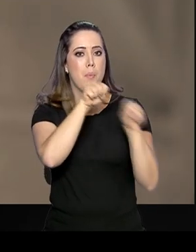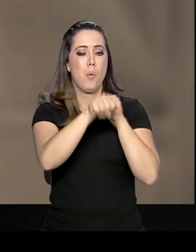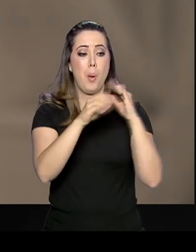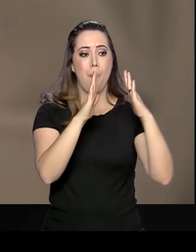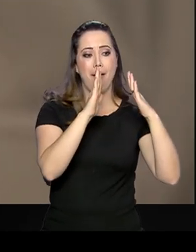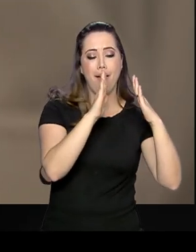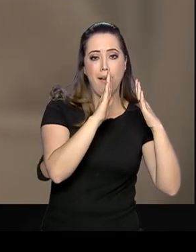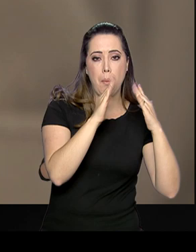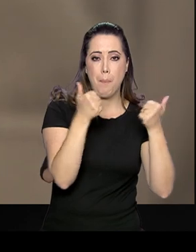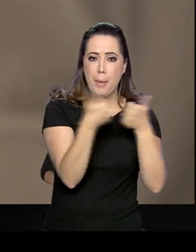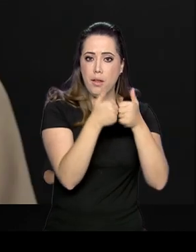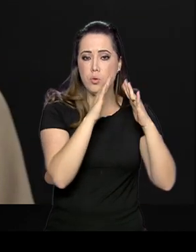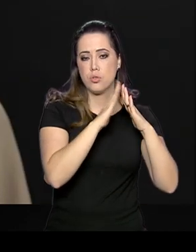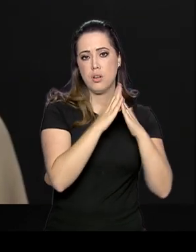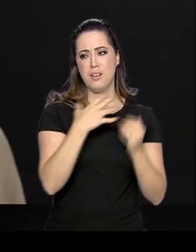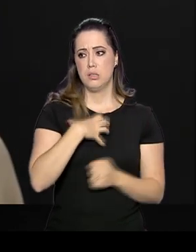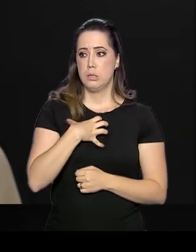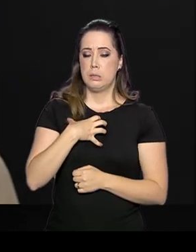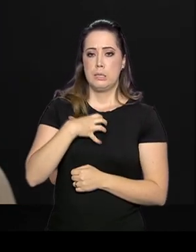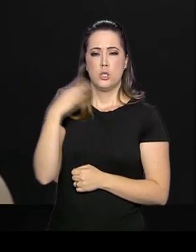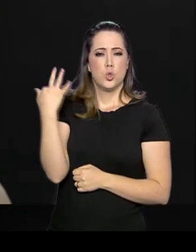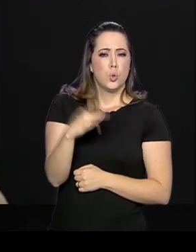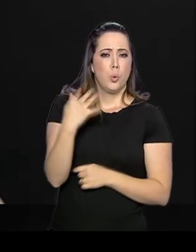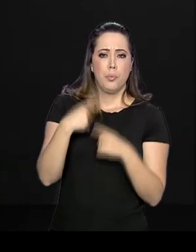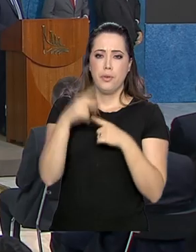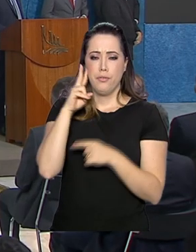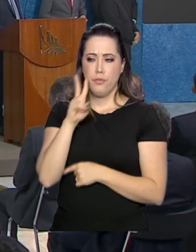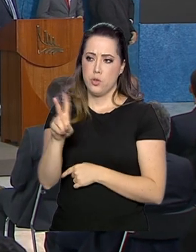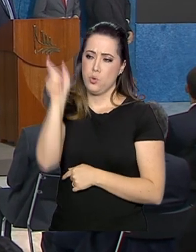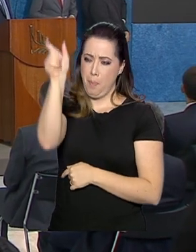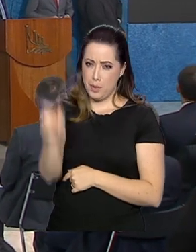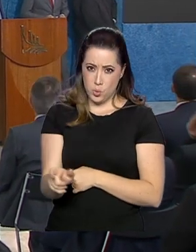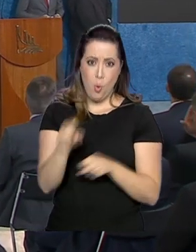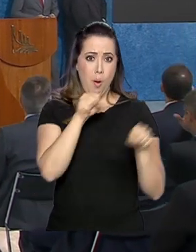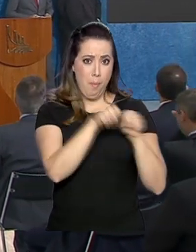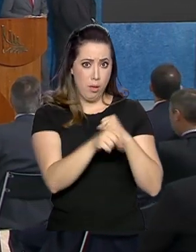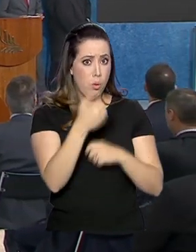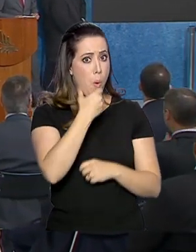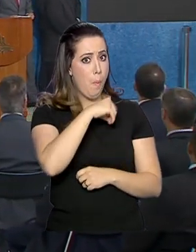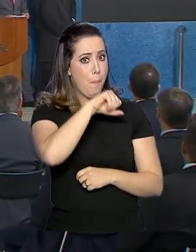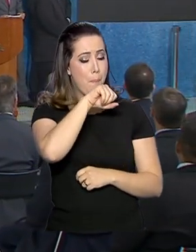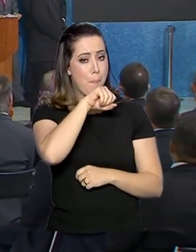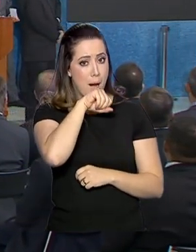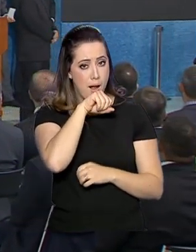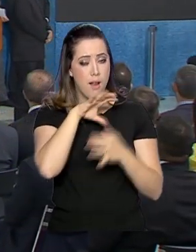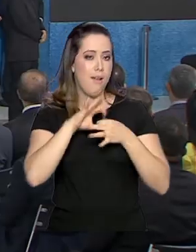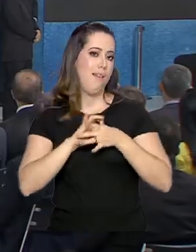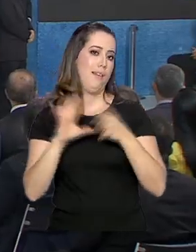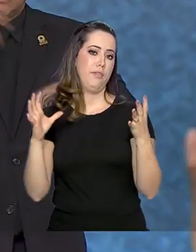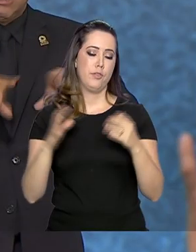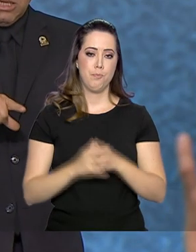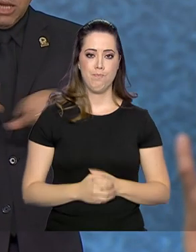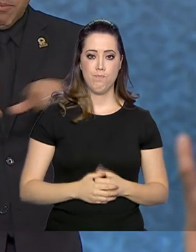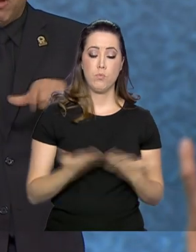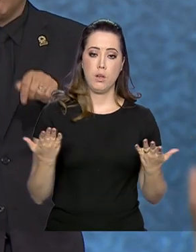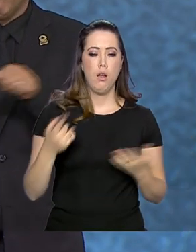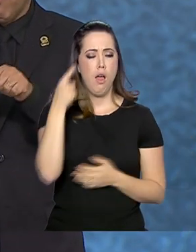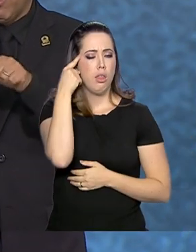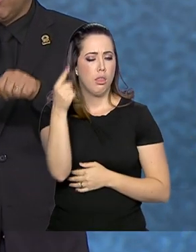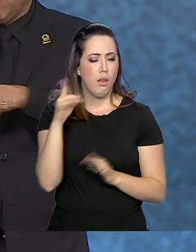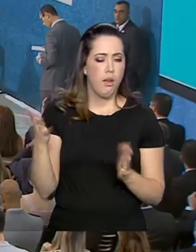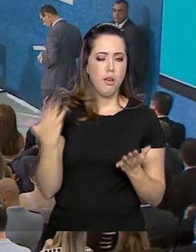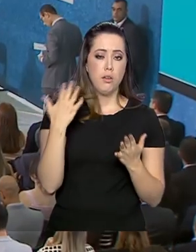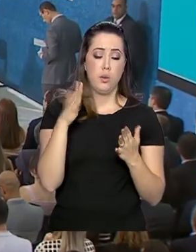Fui condenado a viver com a dor de ver o assassino andando pelas ruas. A ideia é incluir os brasileiros no debate sobre as